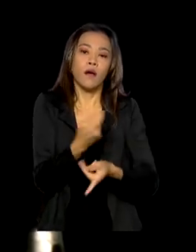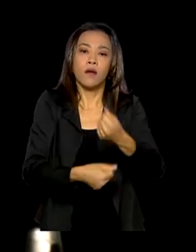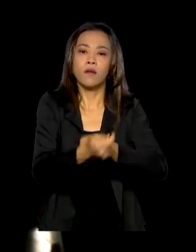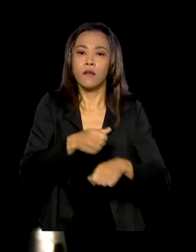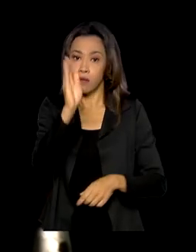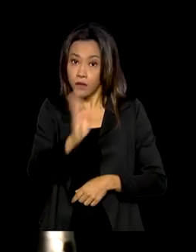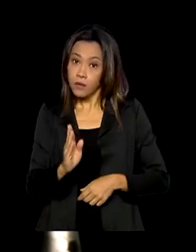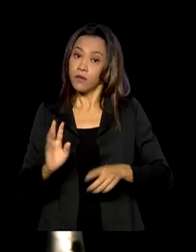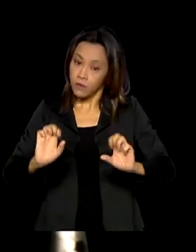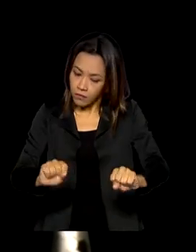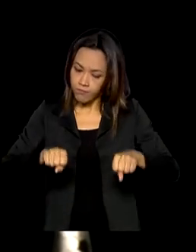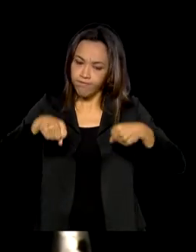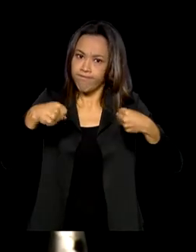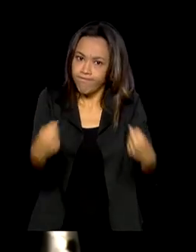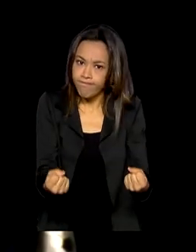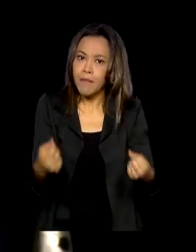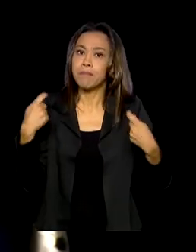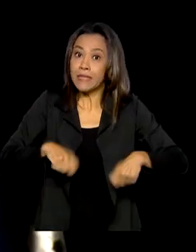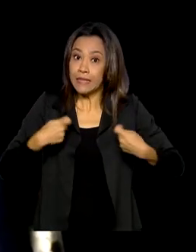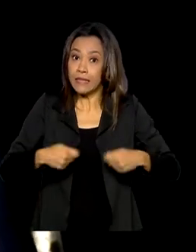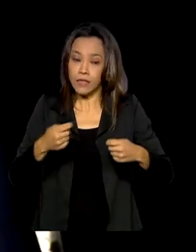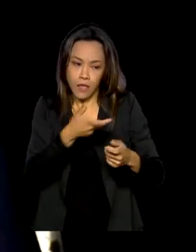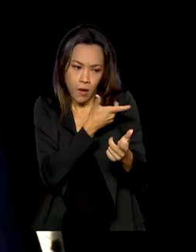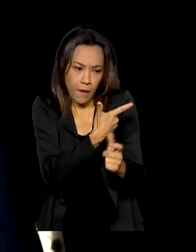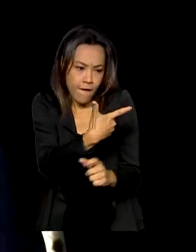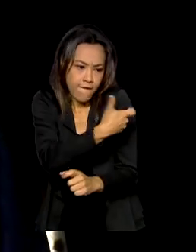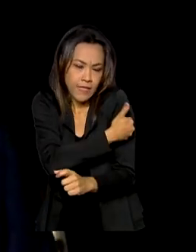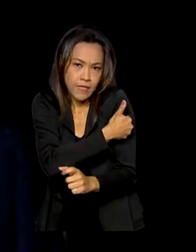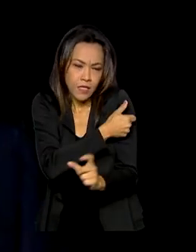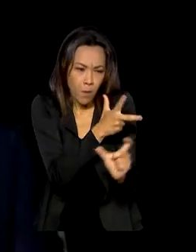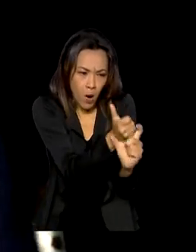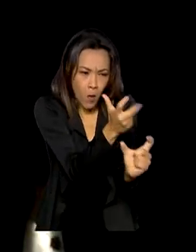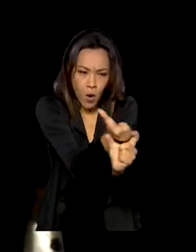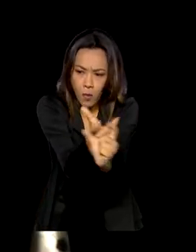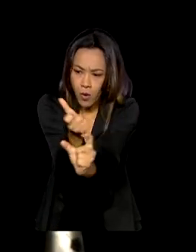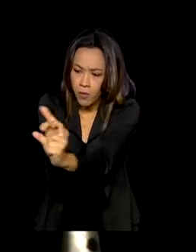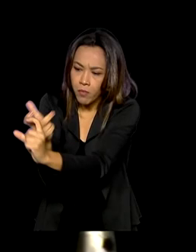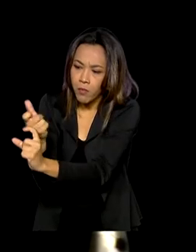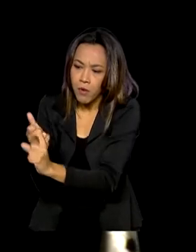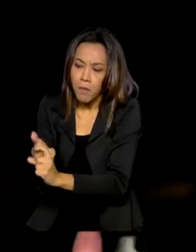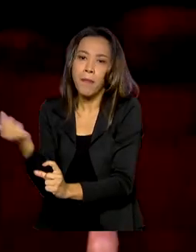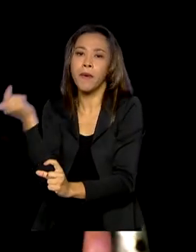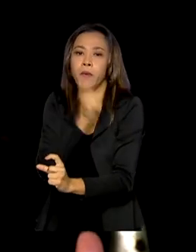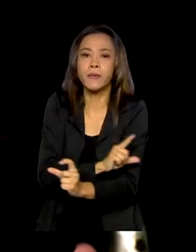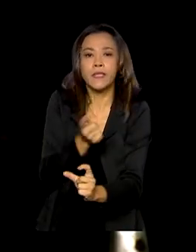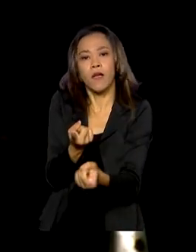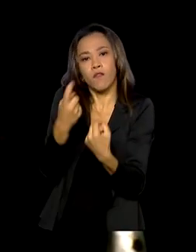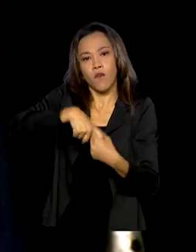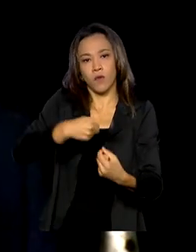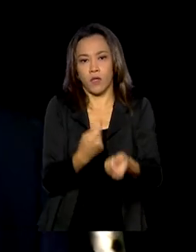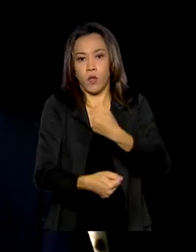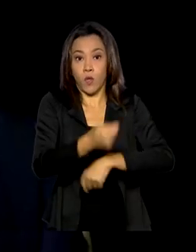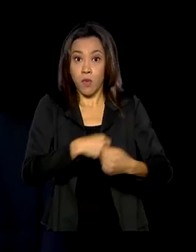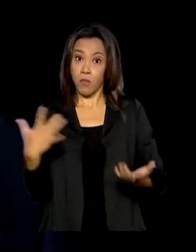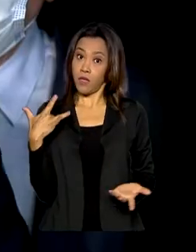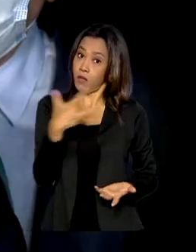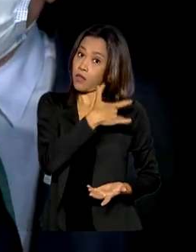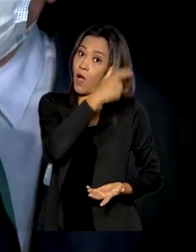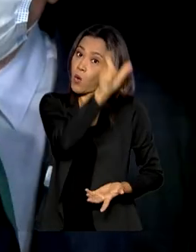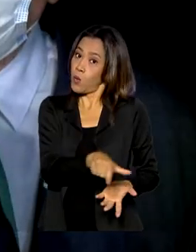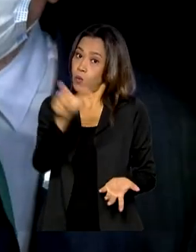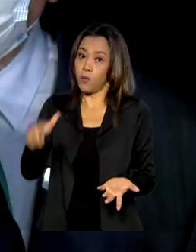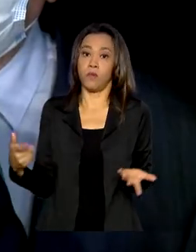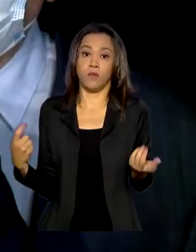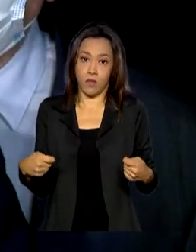precisa da vacinação em massa, porque não vai haver crescimento e não vai haver retomada da economia, se a saúde do povo brasileiro não estiver bem.